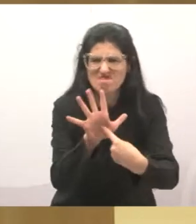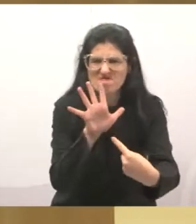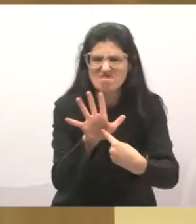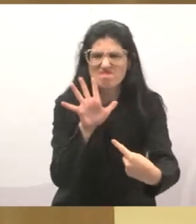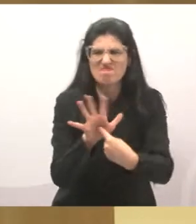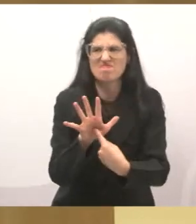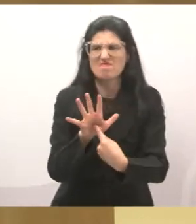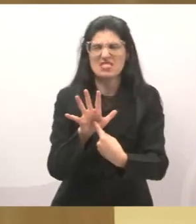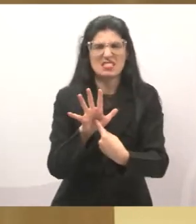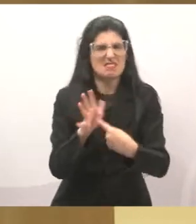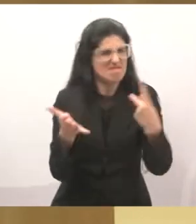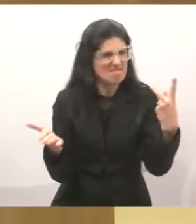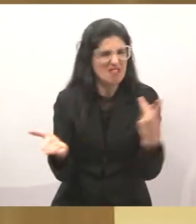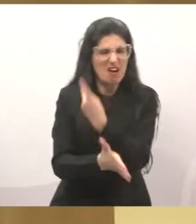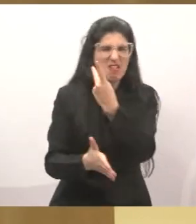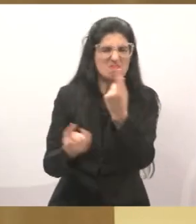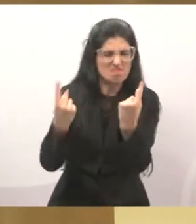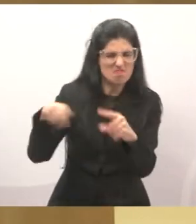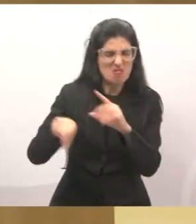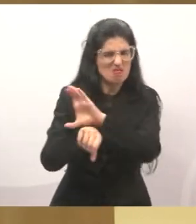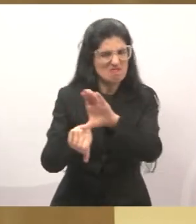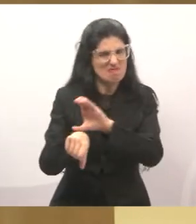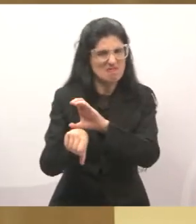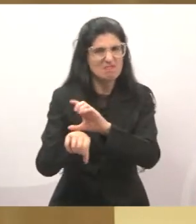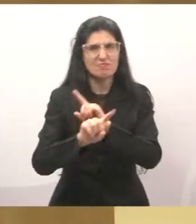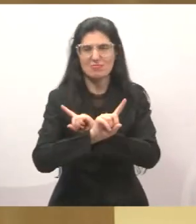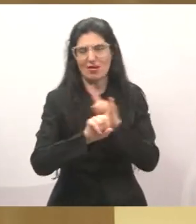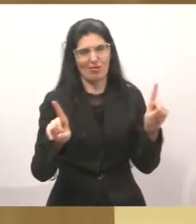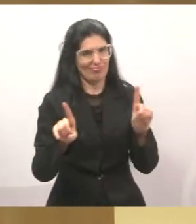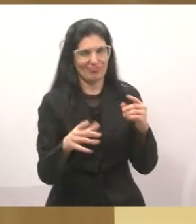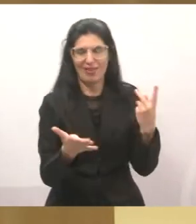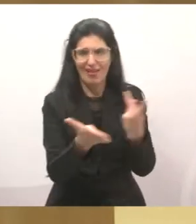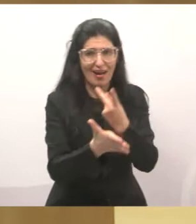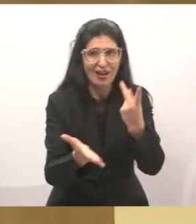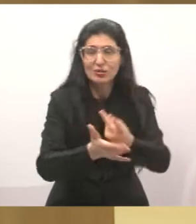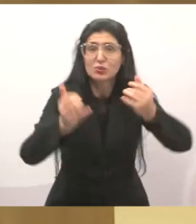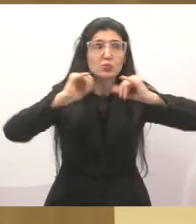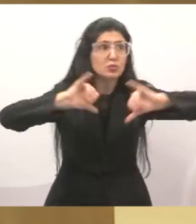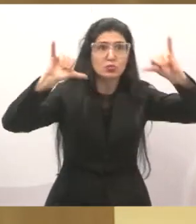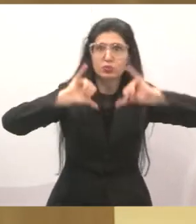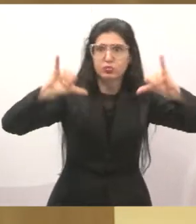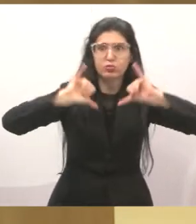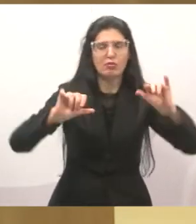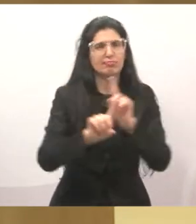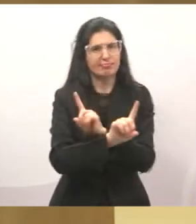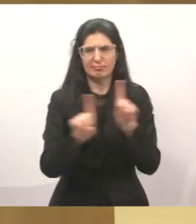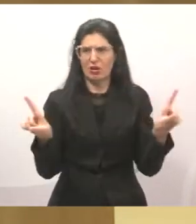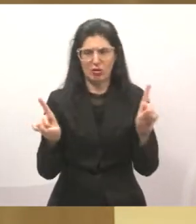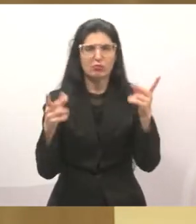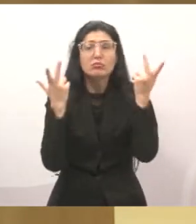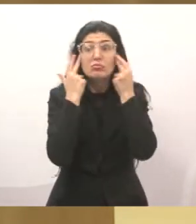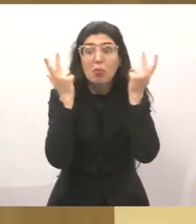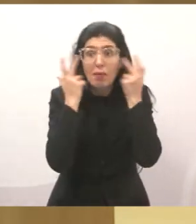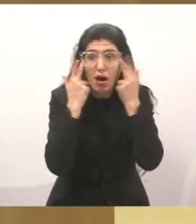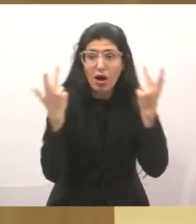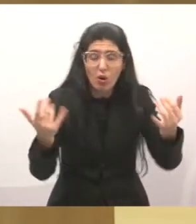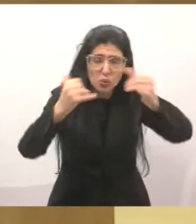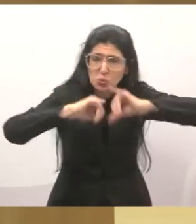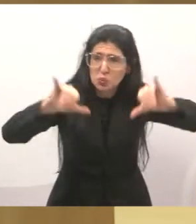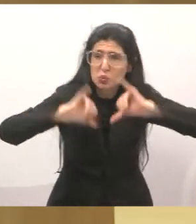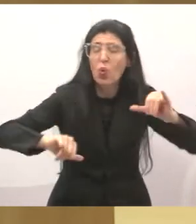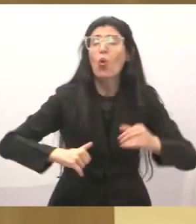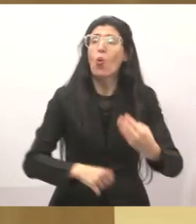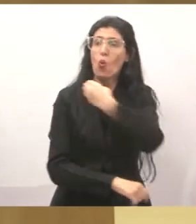ilegalidade com relação a gasto com propaganda. A propaganda é um dispositivo que os